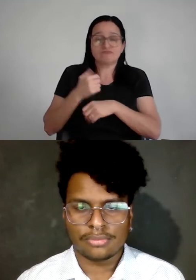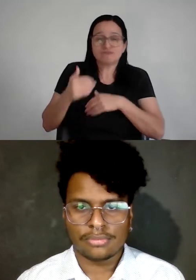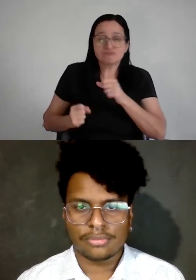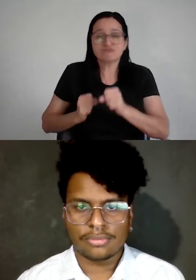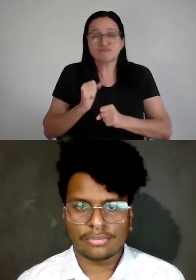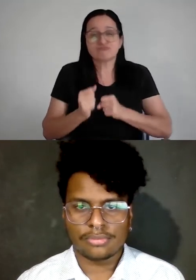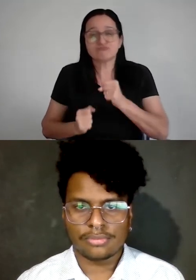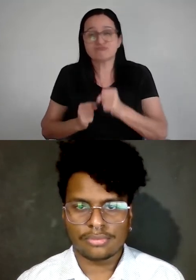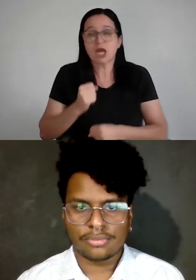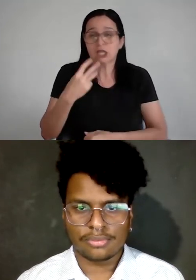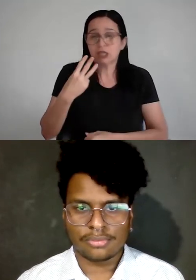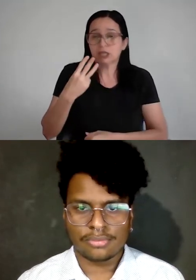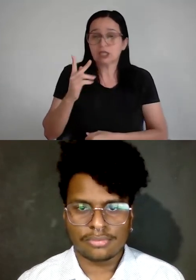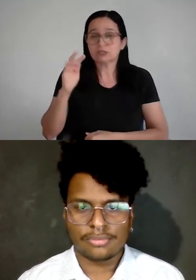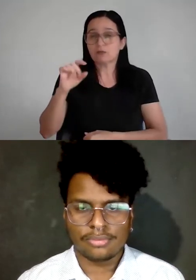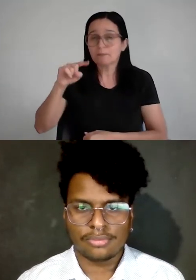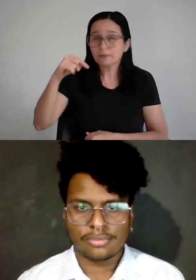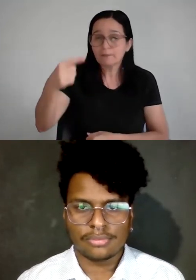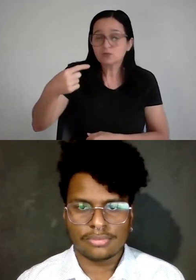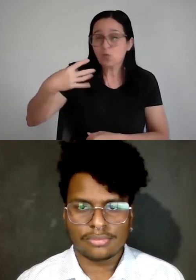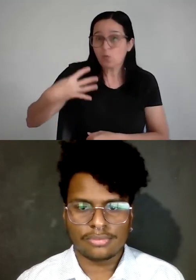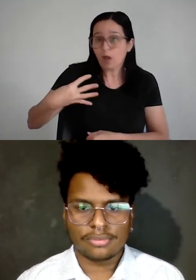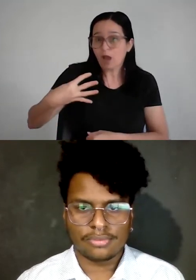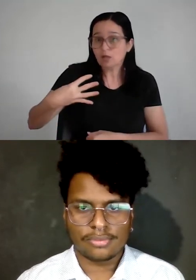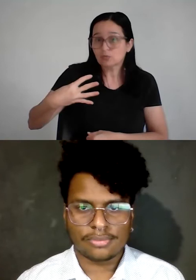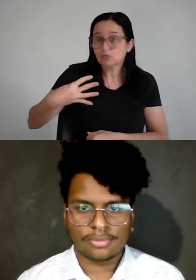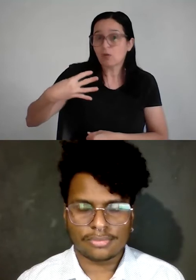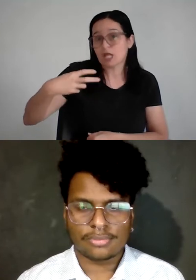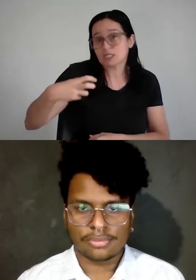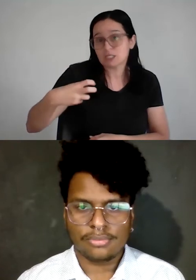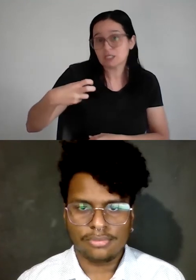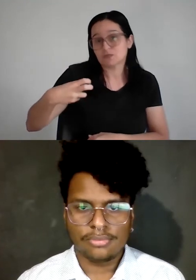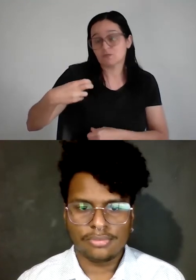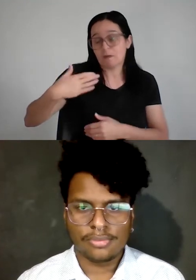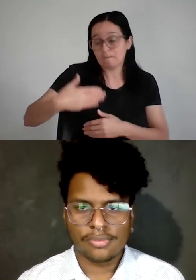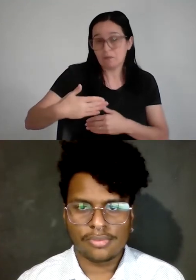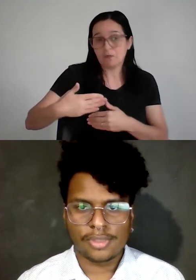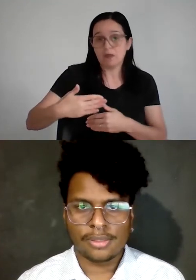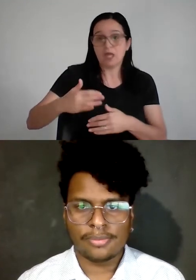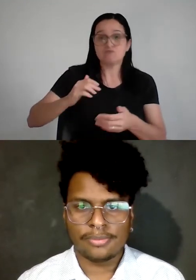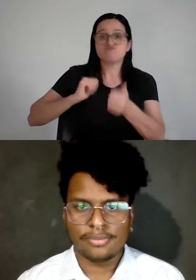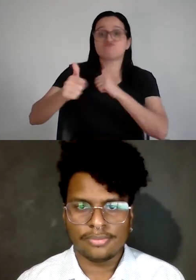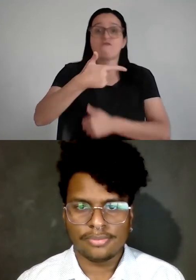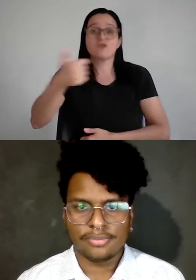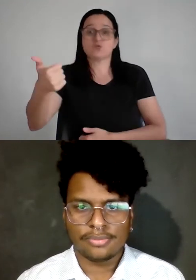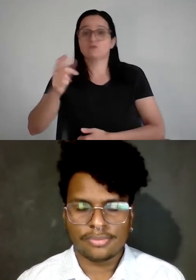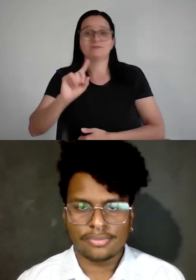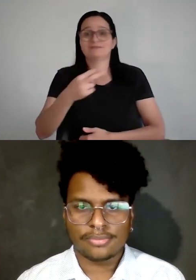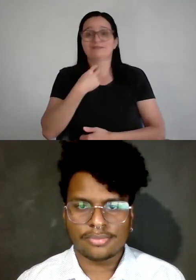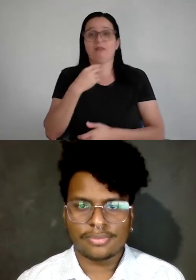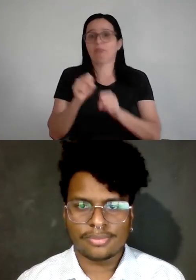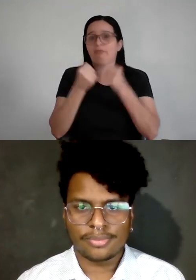depois na outra semana foi 4, agora eu estou na semana de 5, eu não fui correr 21, porque eu não vou, eu vou quebrar,